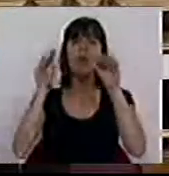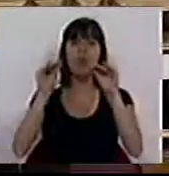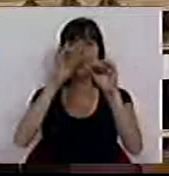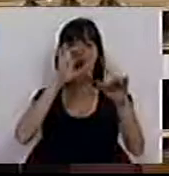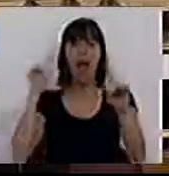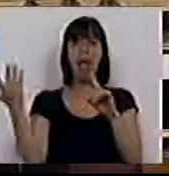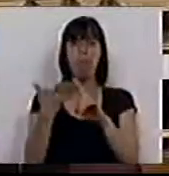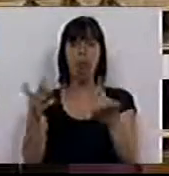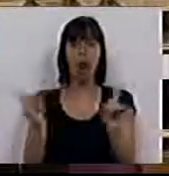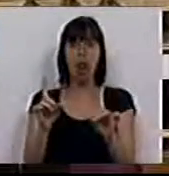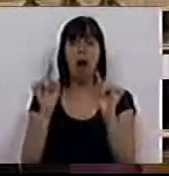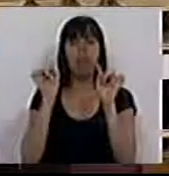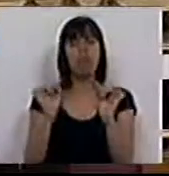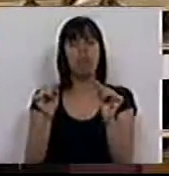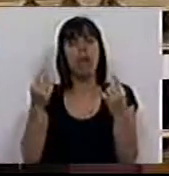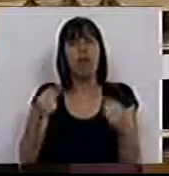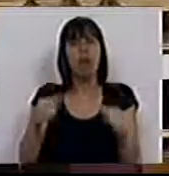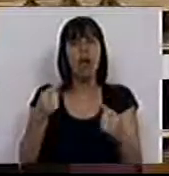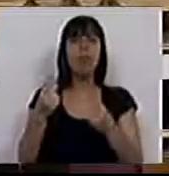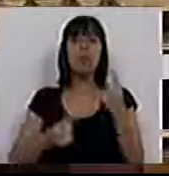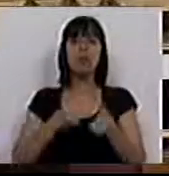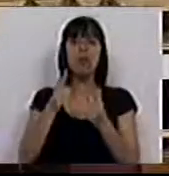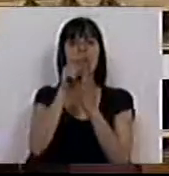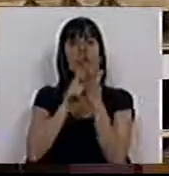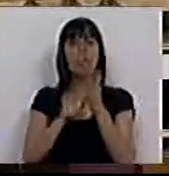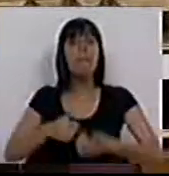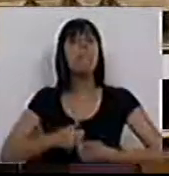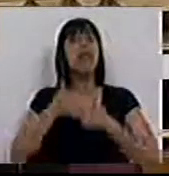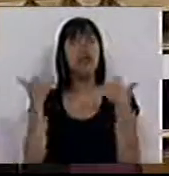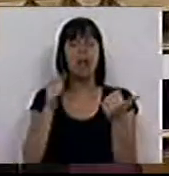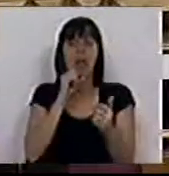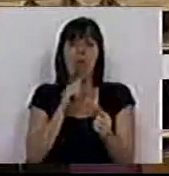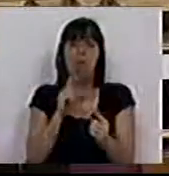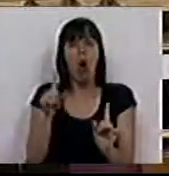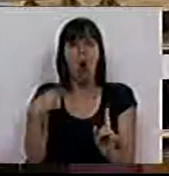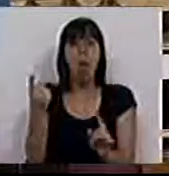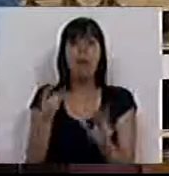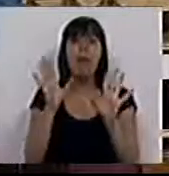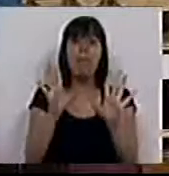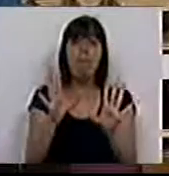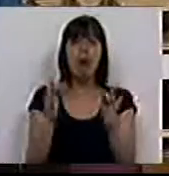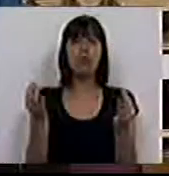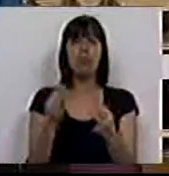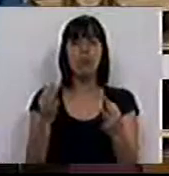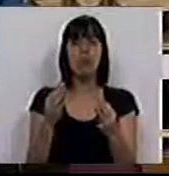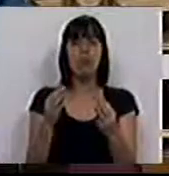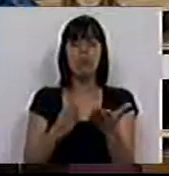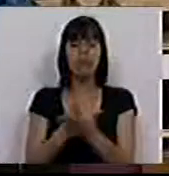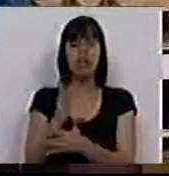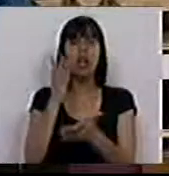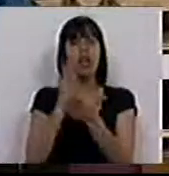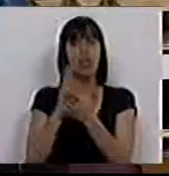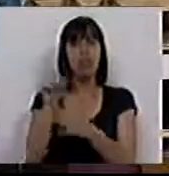ambiental. Essas têm, ainda com alguns aspectos de melhoria que poderiam ser levados a cabo, têm sido levadas por diante